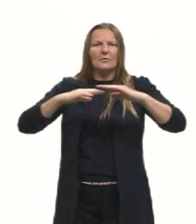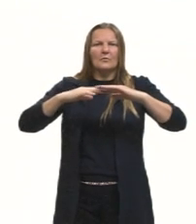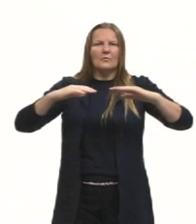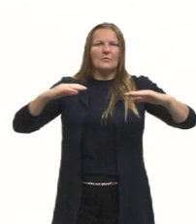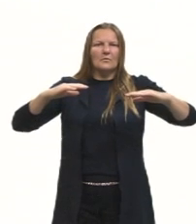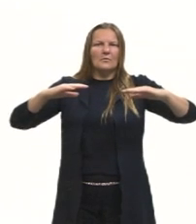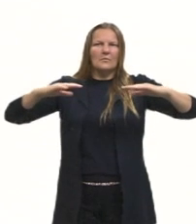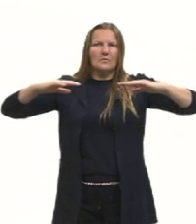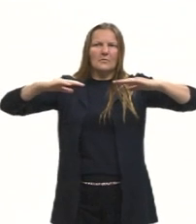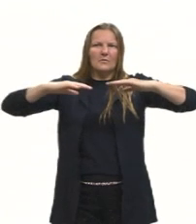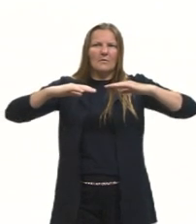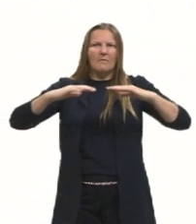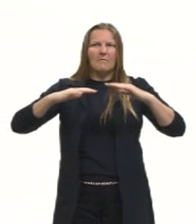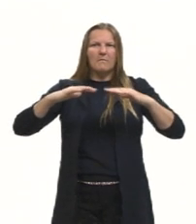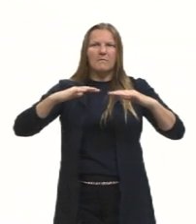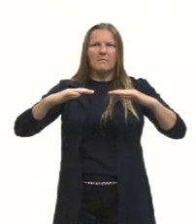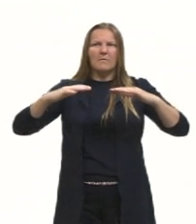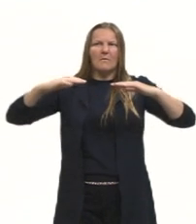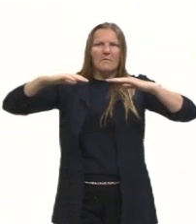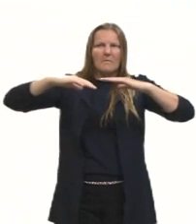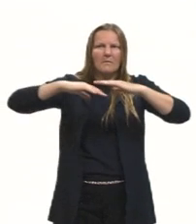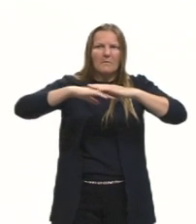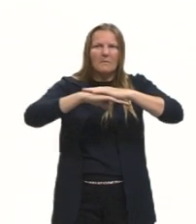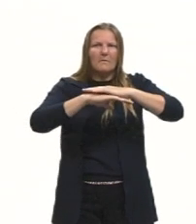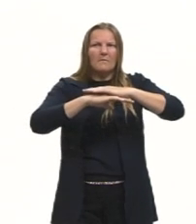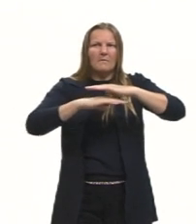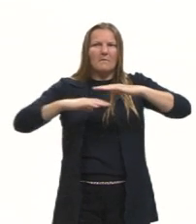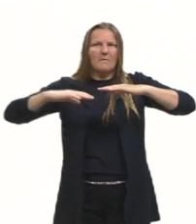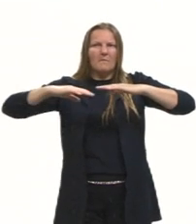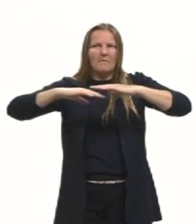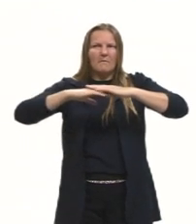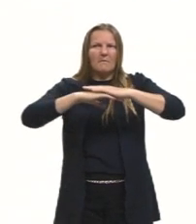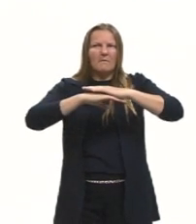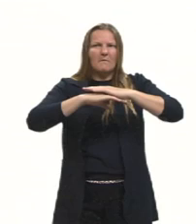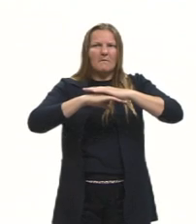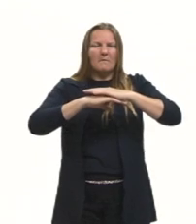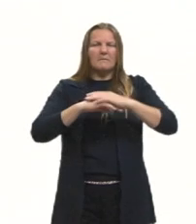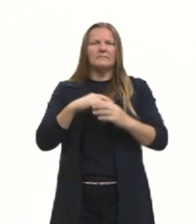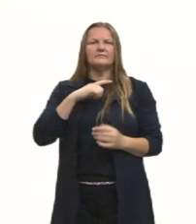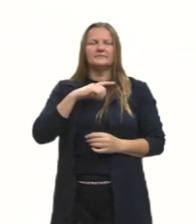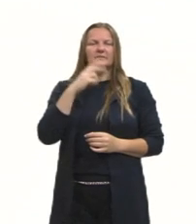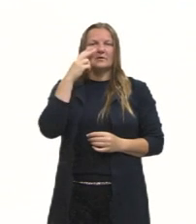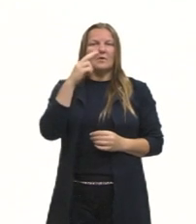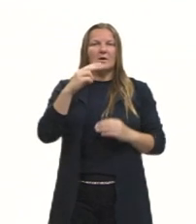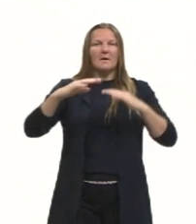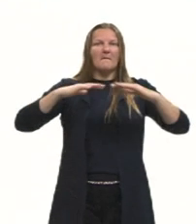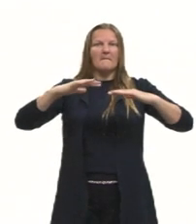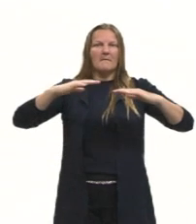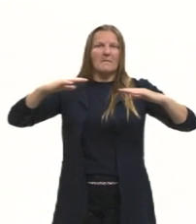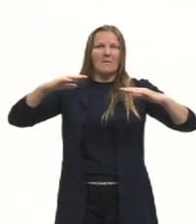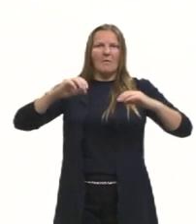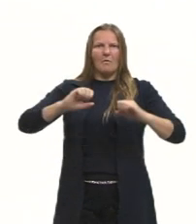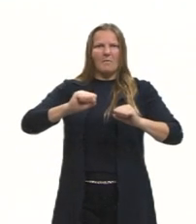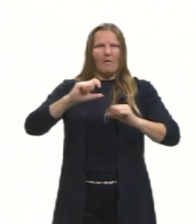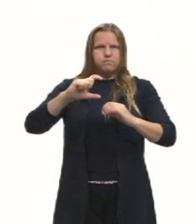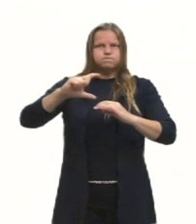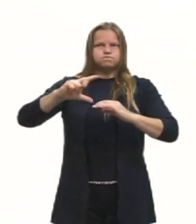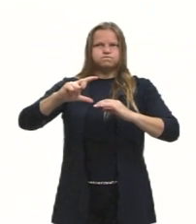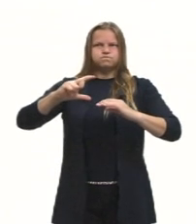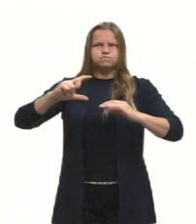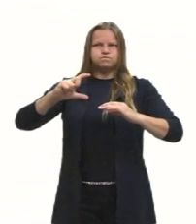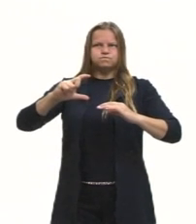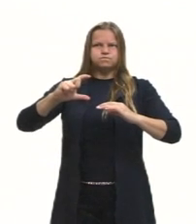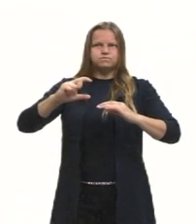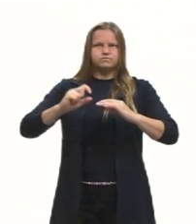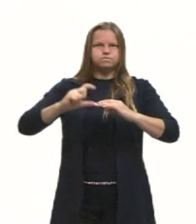entrando embaixo da outra, essa subdução, e essa placa mais forte, vamos dizer assim, que é a